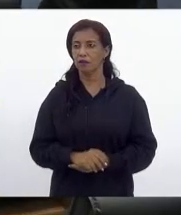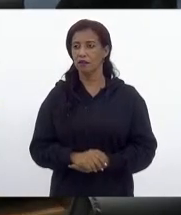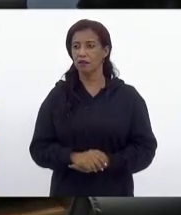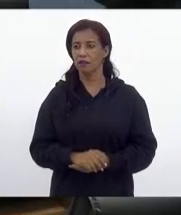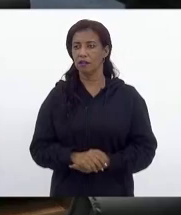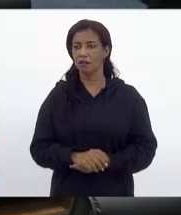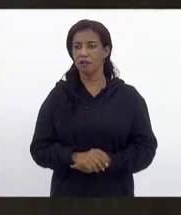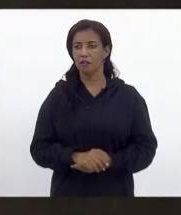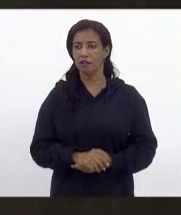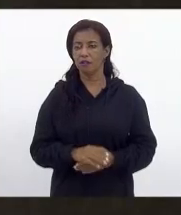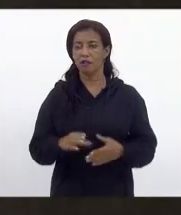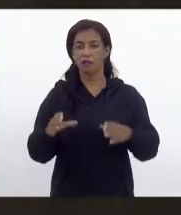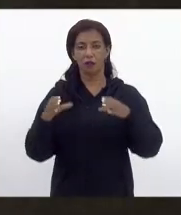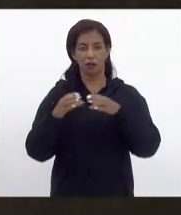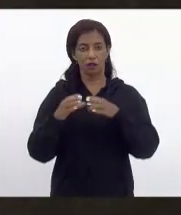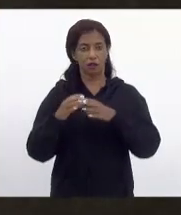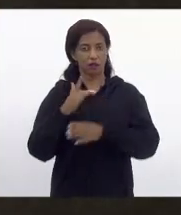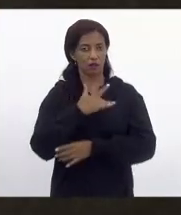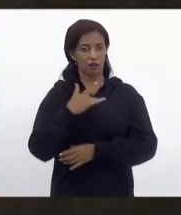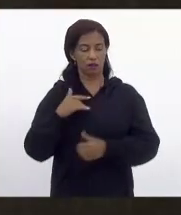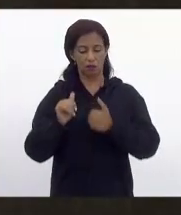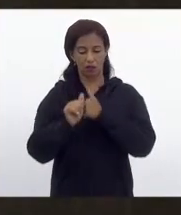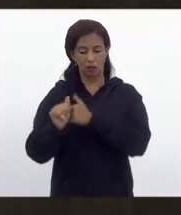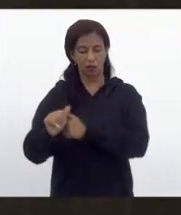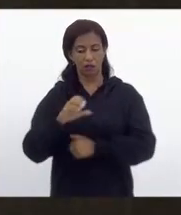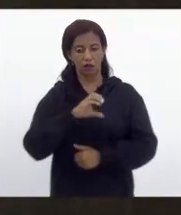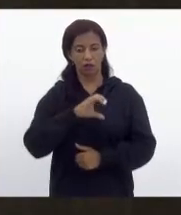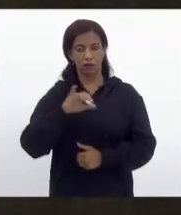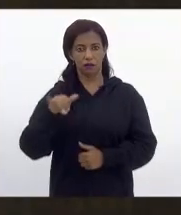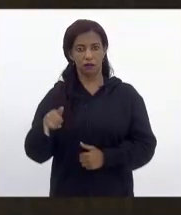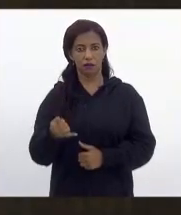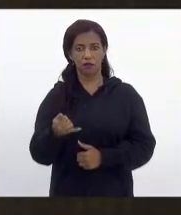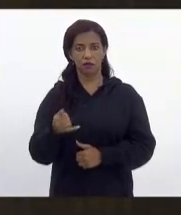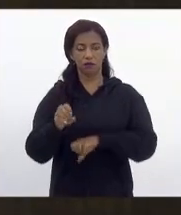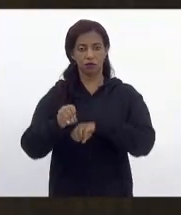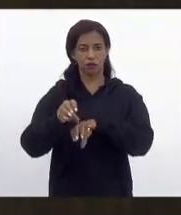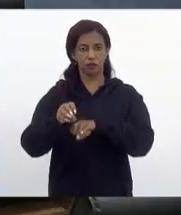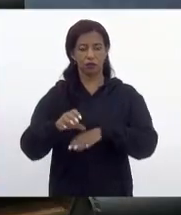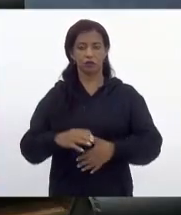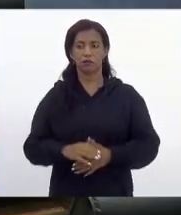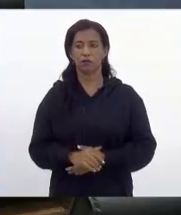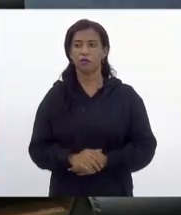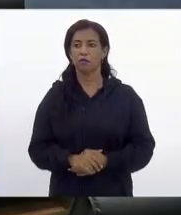A Comissão de Saúde acompanha o parecer da Comissão de Educação.